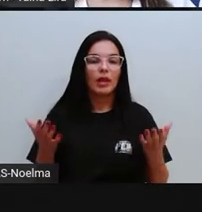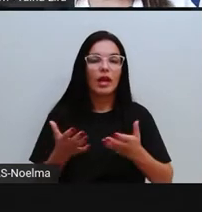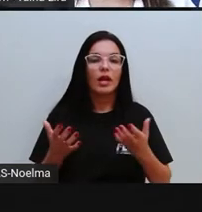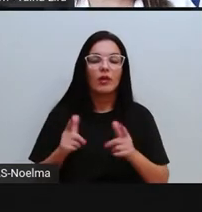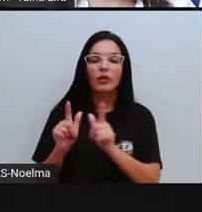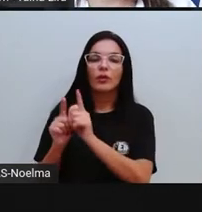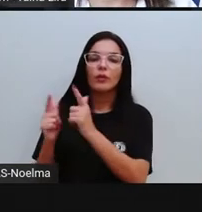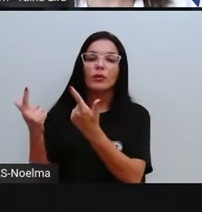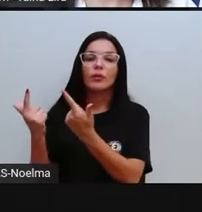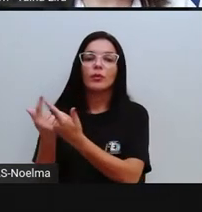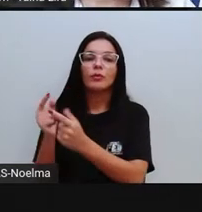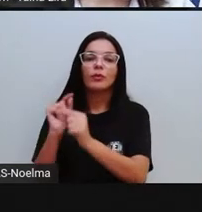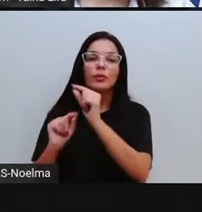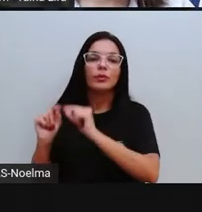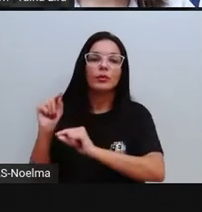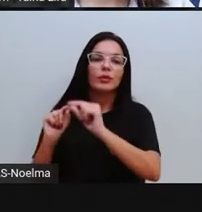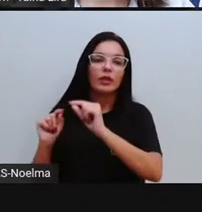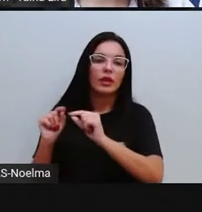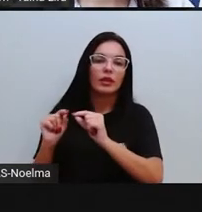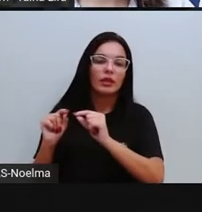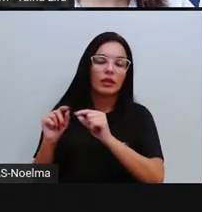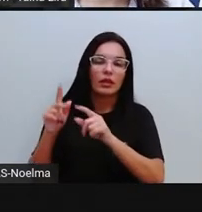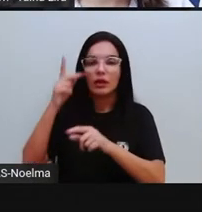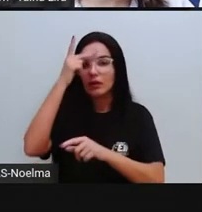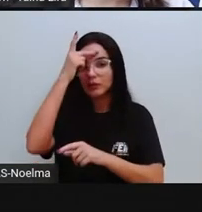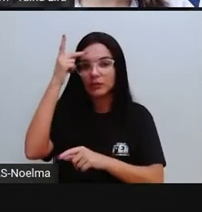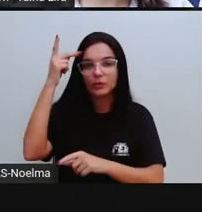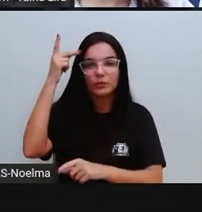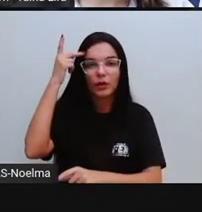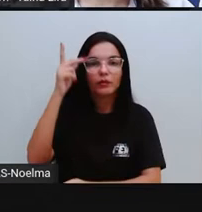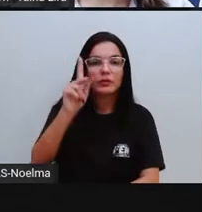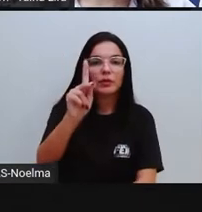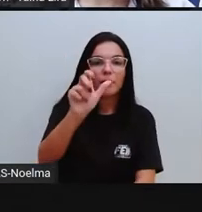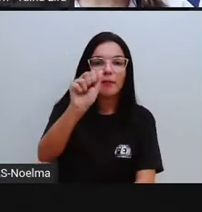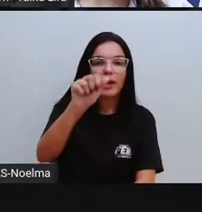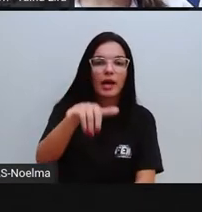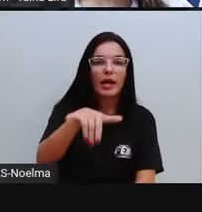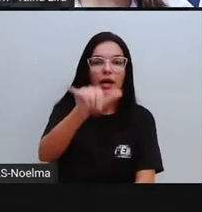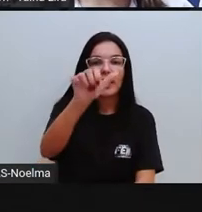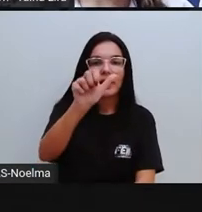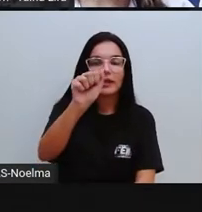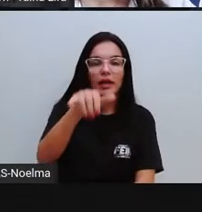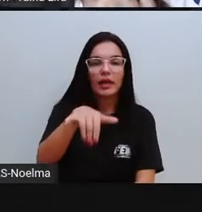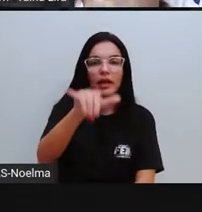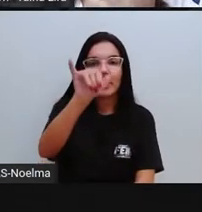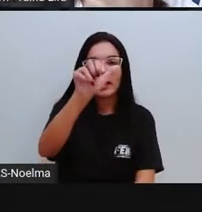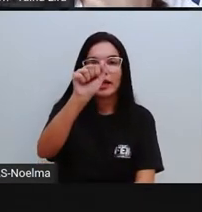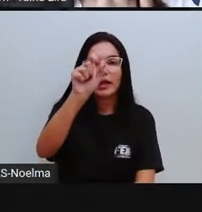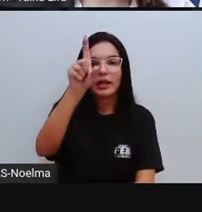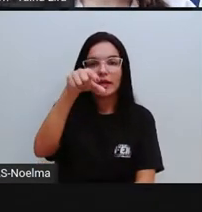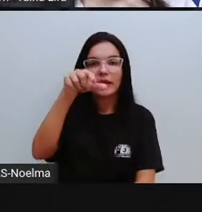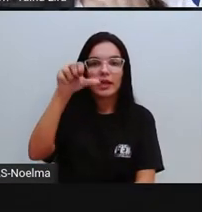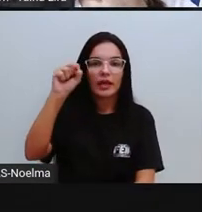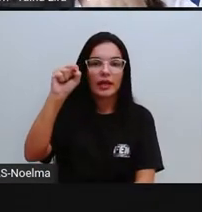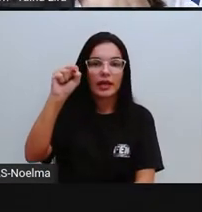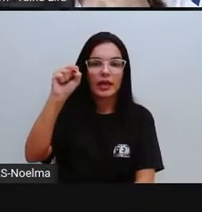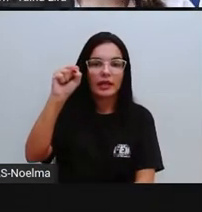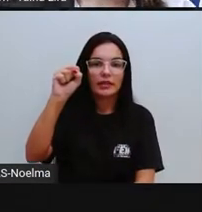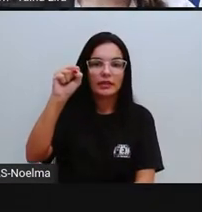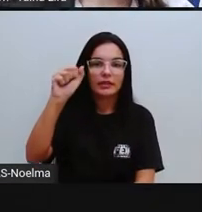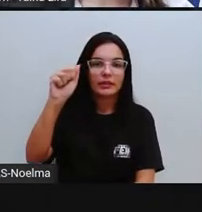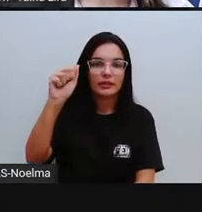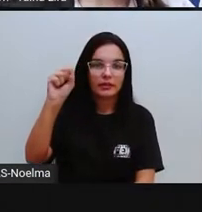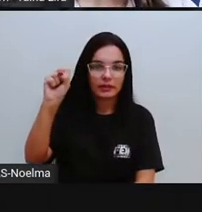E agora, nós vamos falar, dos indígenas, dos povos paiaiais, tá, são povos também, muito